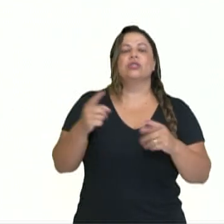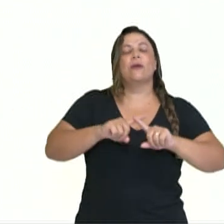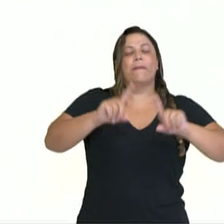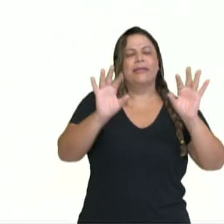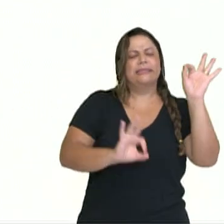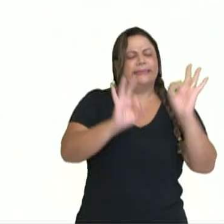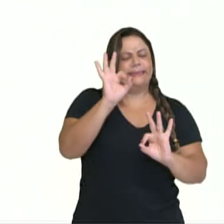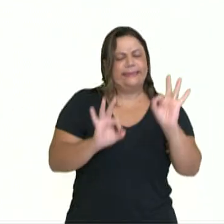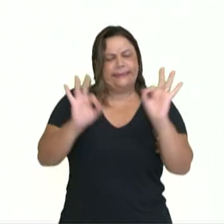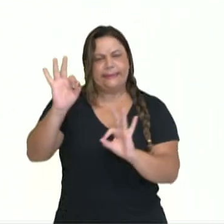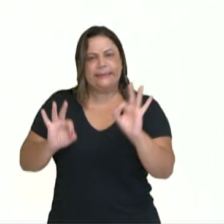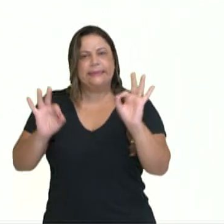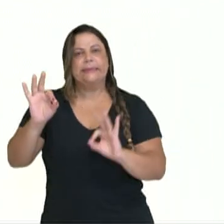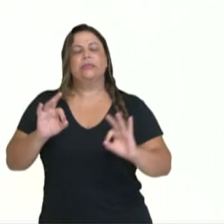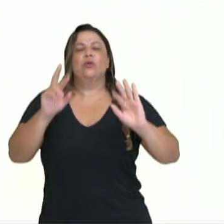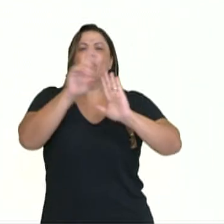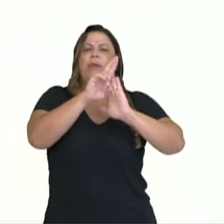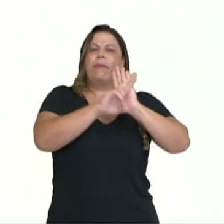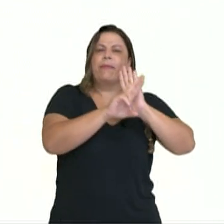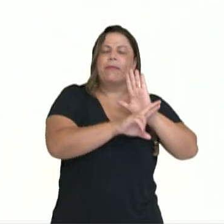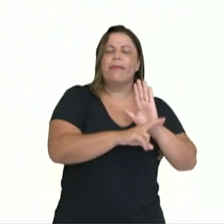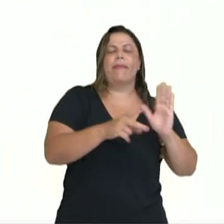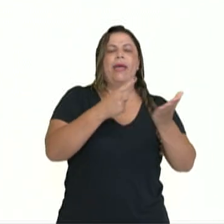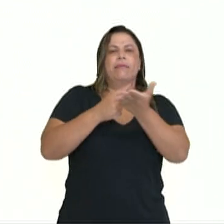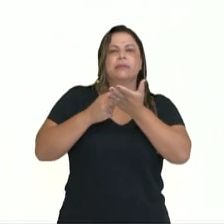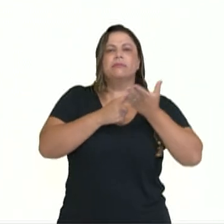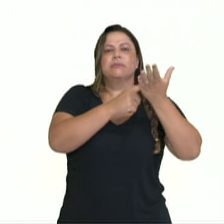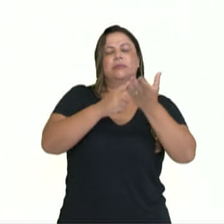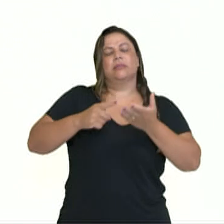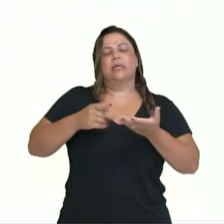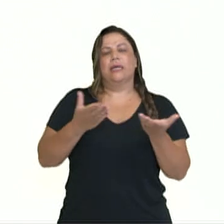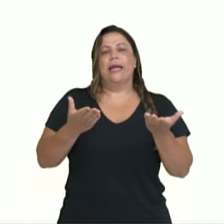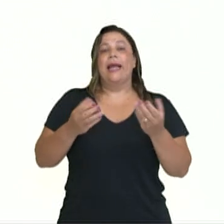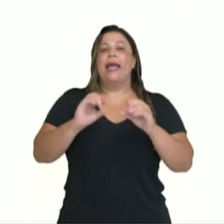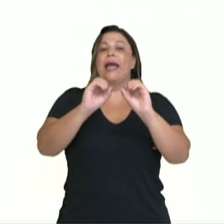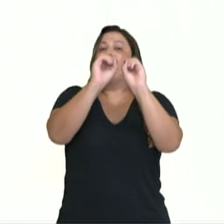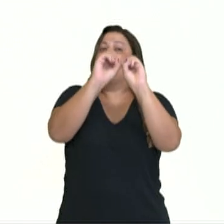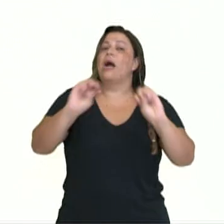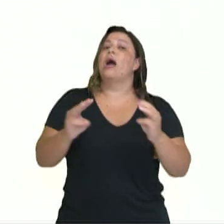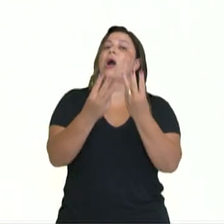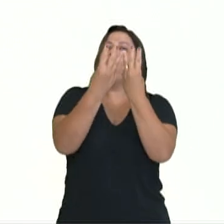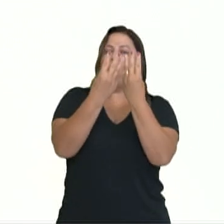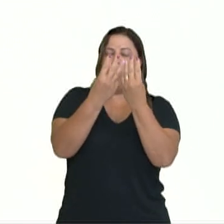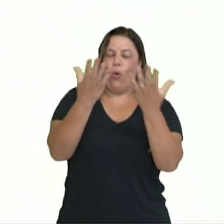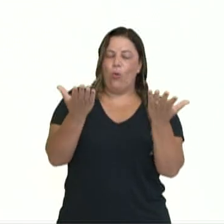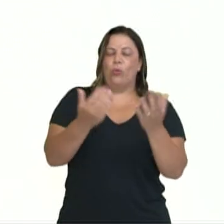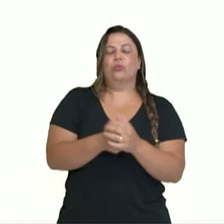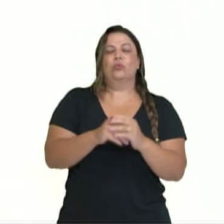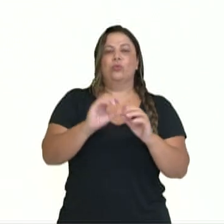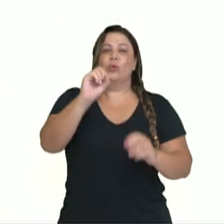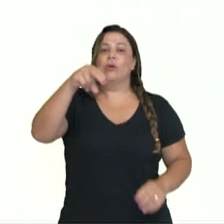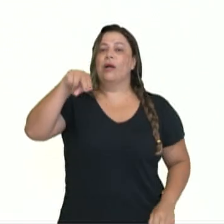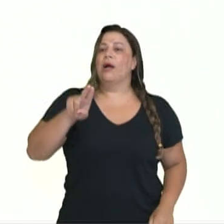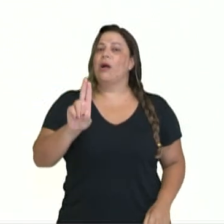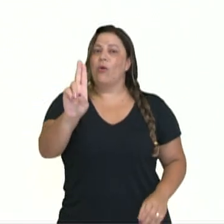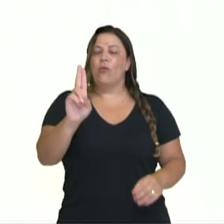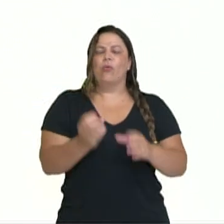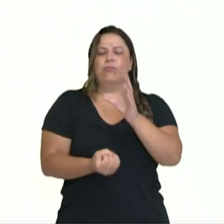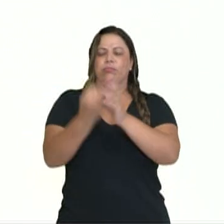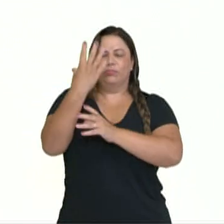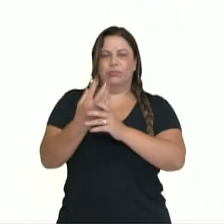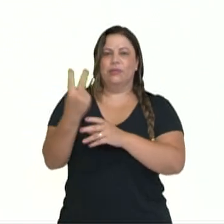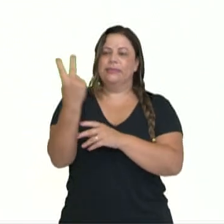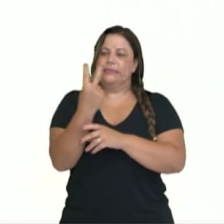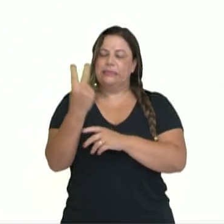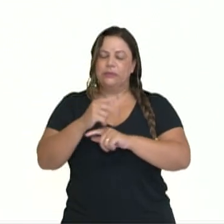organizações que regulamenta esta conversa entre os países é a ONU. Dentro dessa perspectiva da ONU, criada pós-segunda guerra